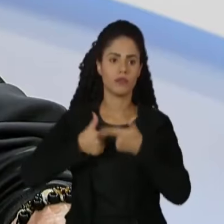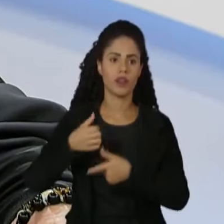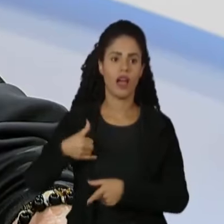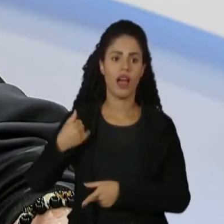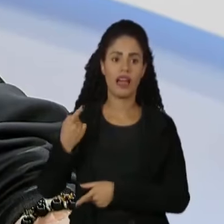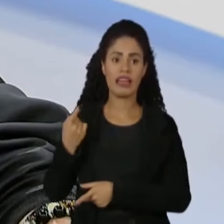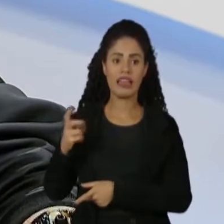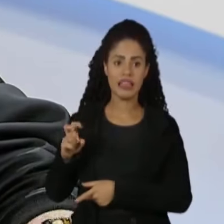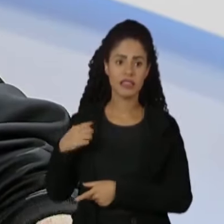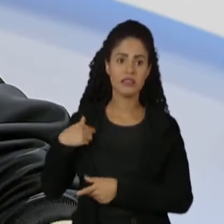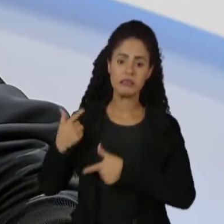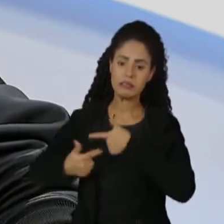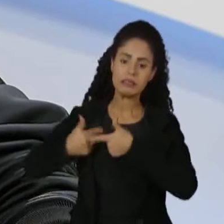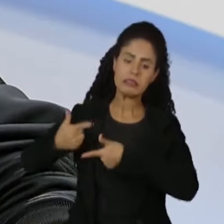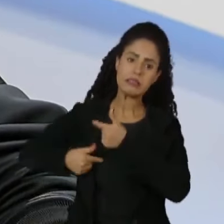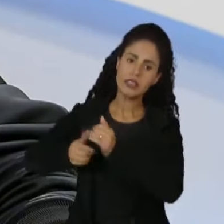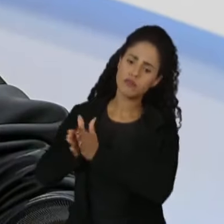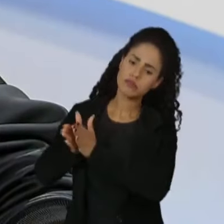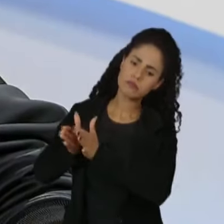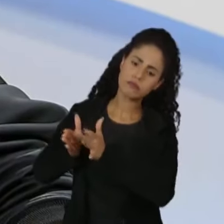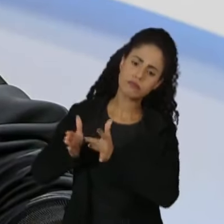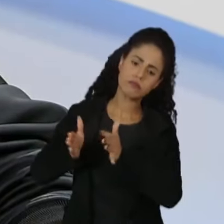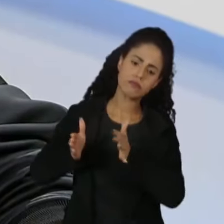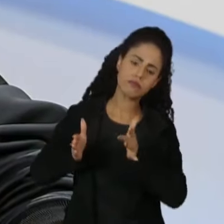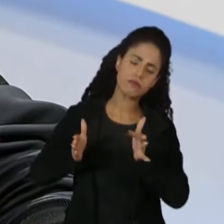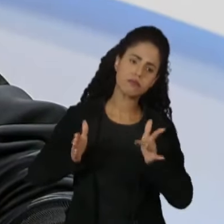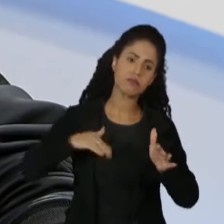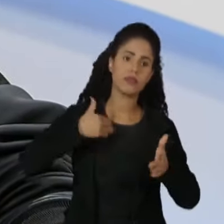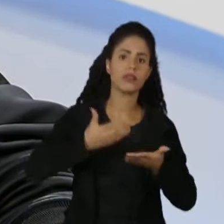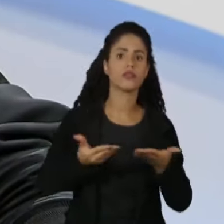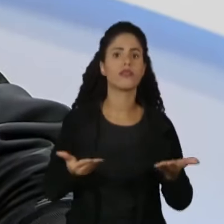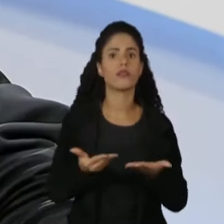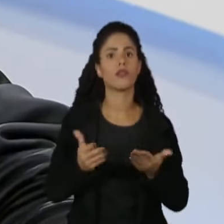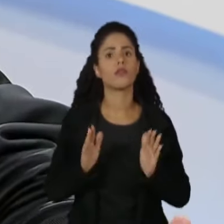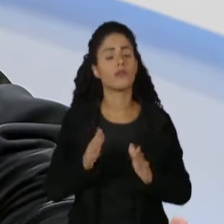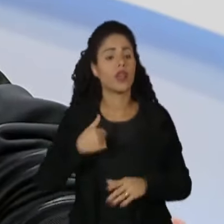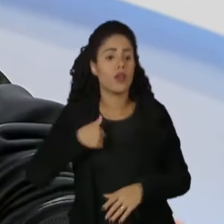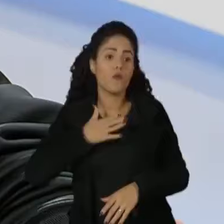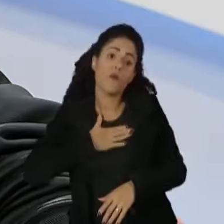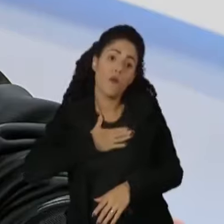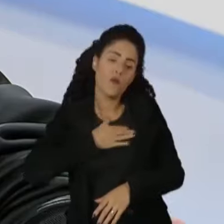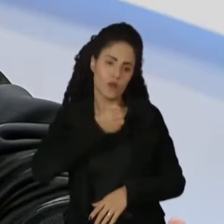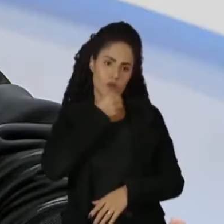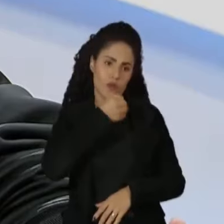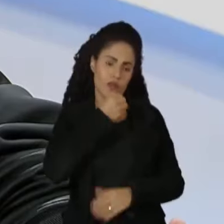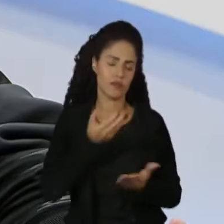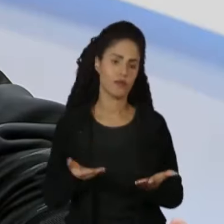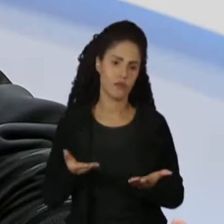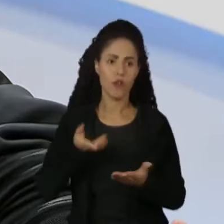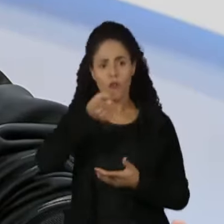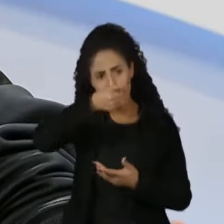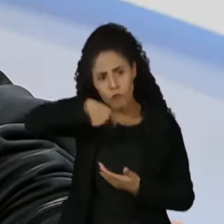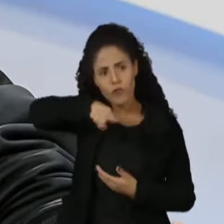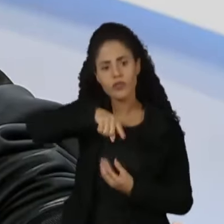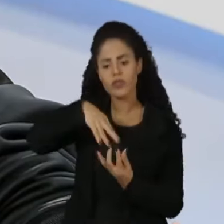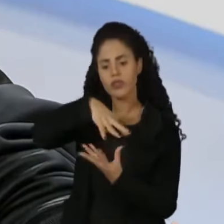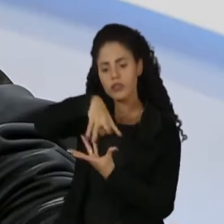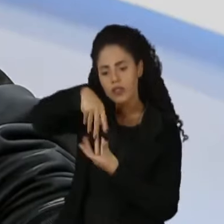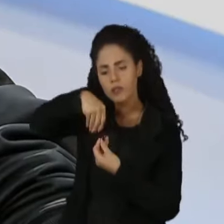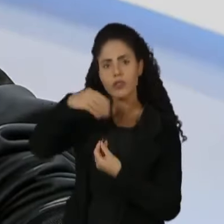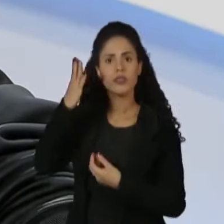15 anos de idade e trabalhei já há 15 anos. Eu gosto de jornalismo, eu acho que vocês da imprensa,